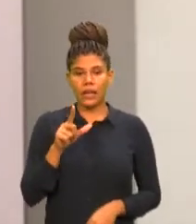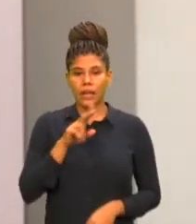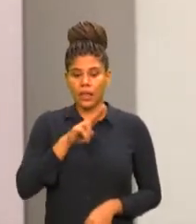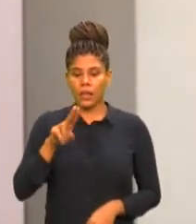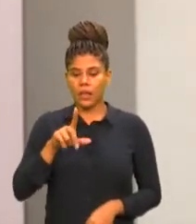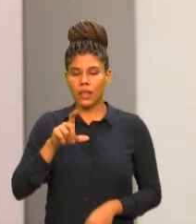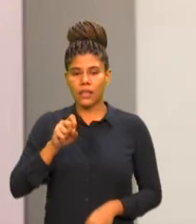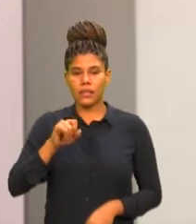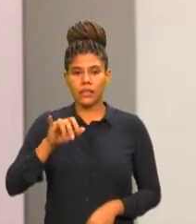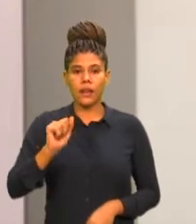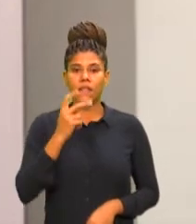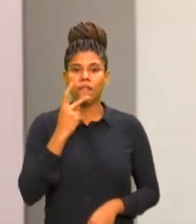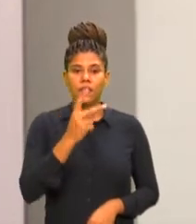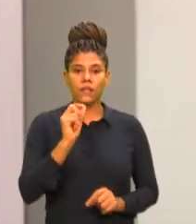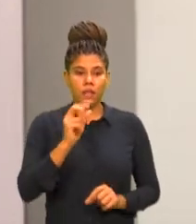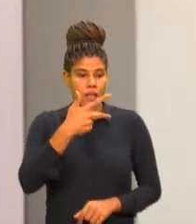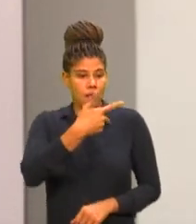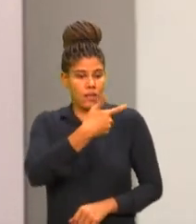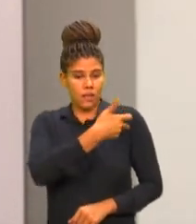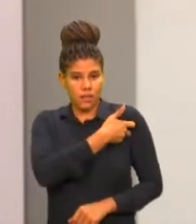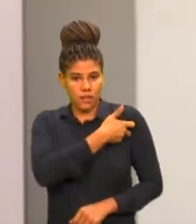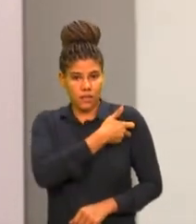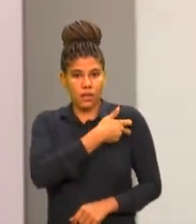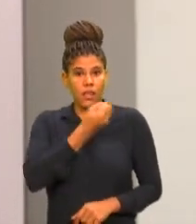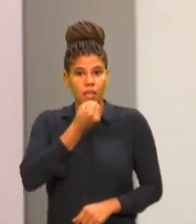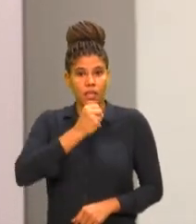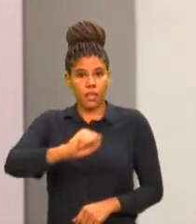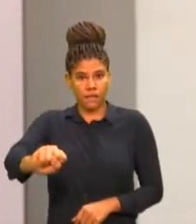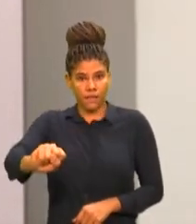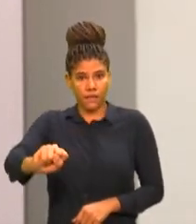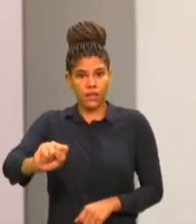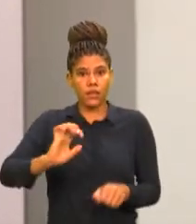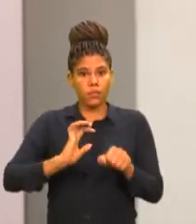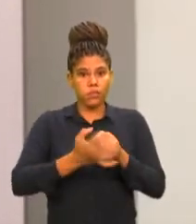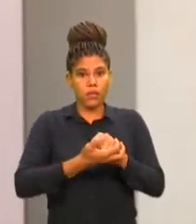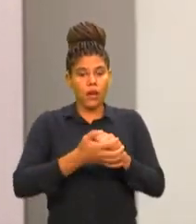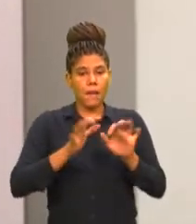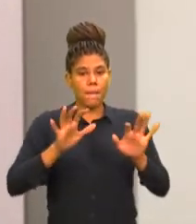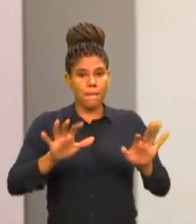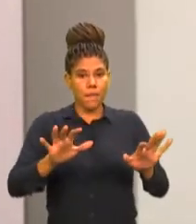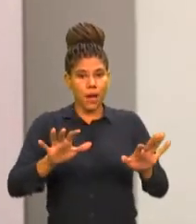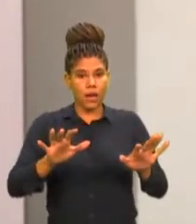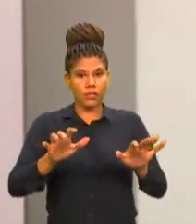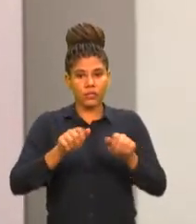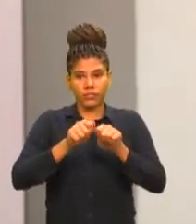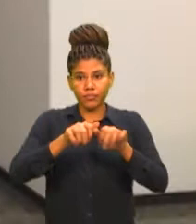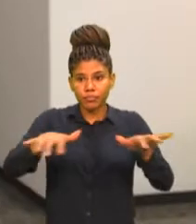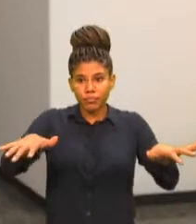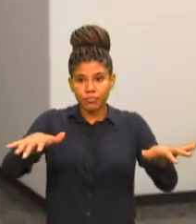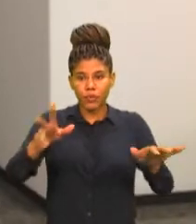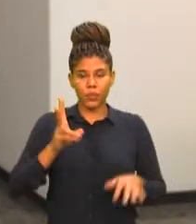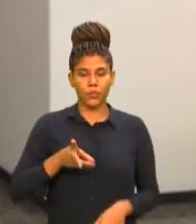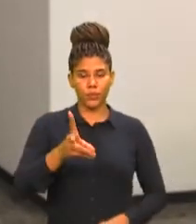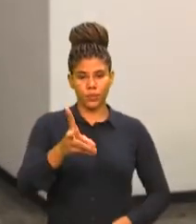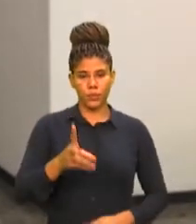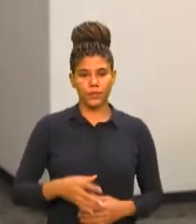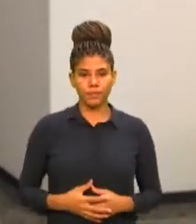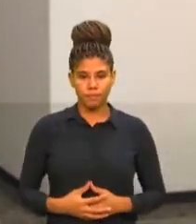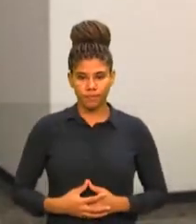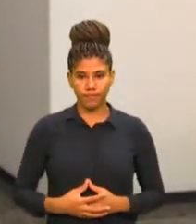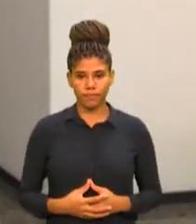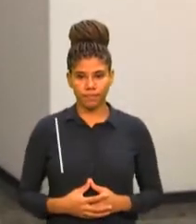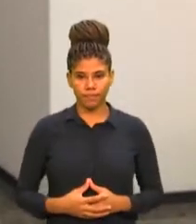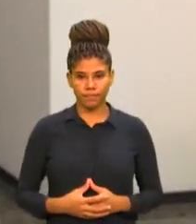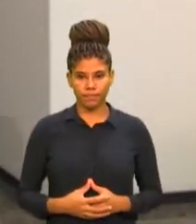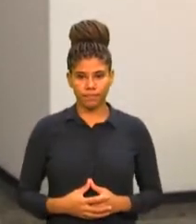que a vacina protege contra as formas graves da doença, mas não impede a circulação do coronavírus. Enquanto nós não temos